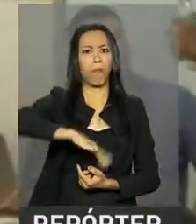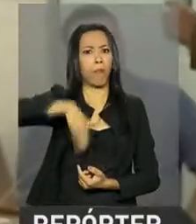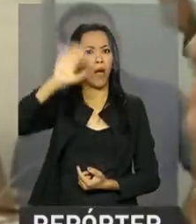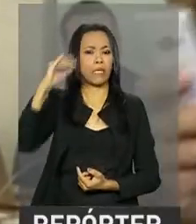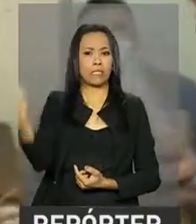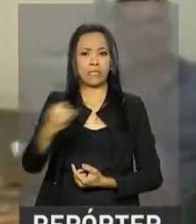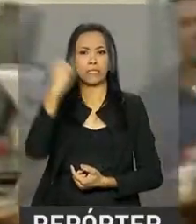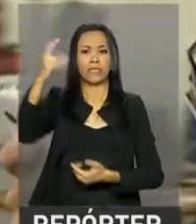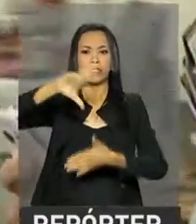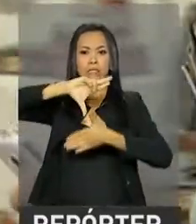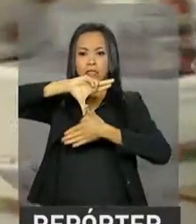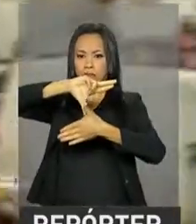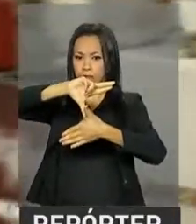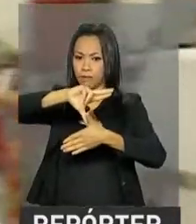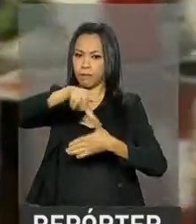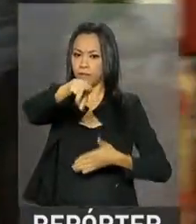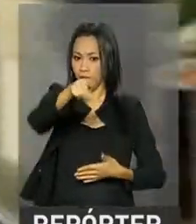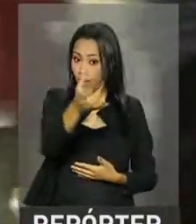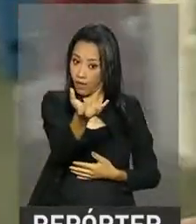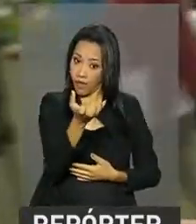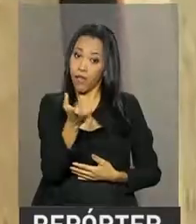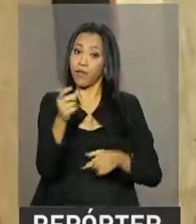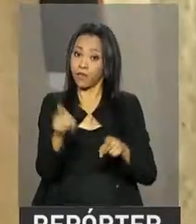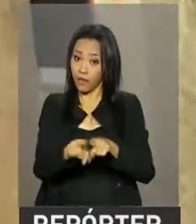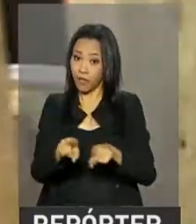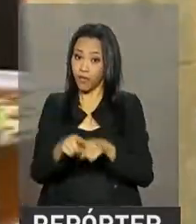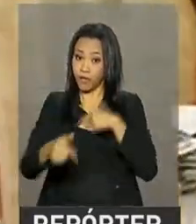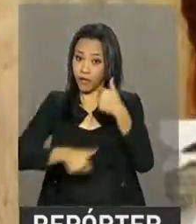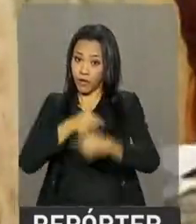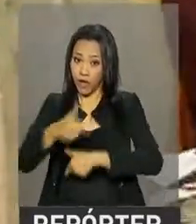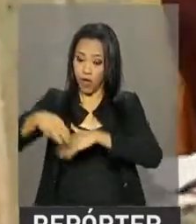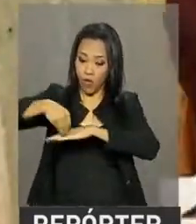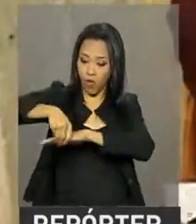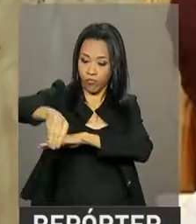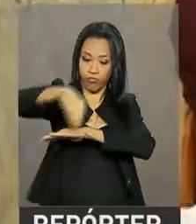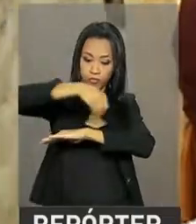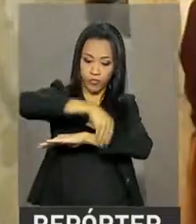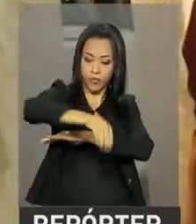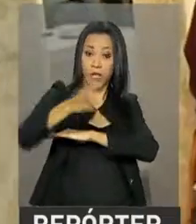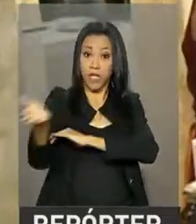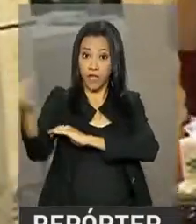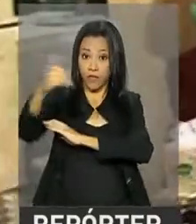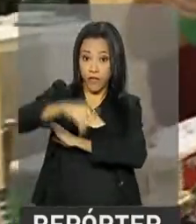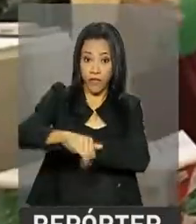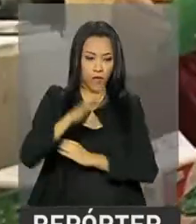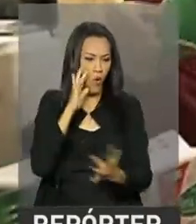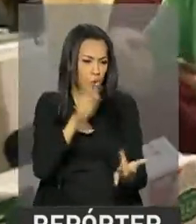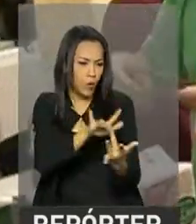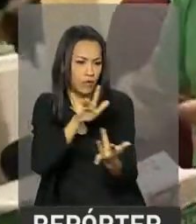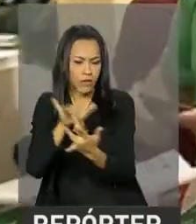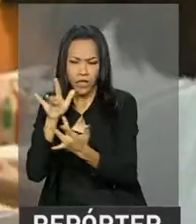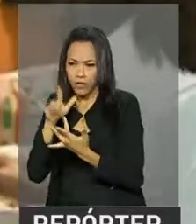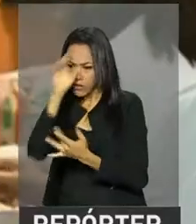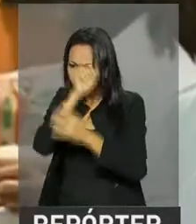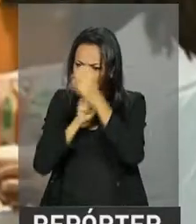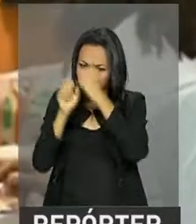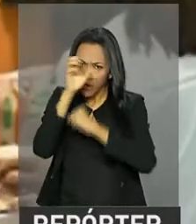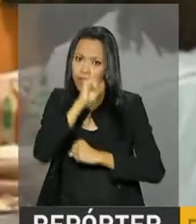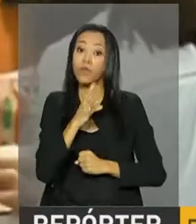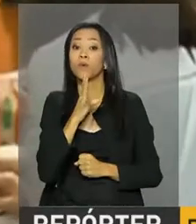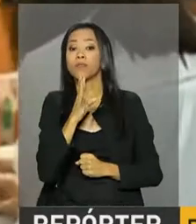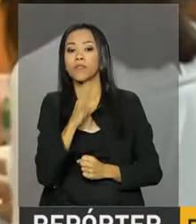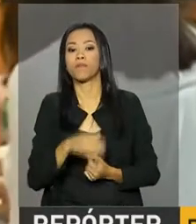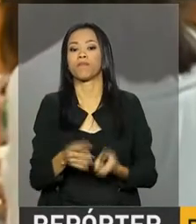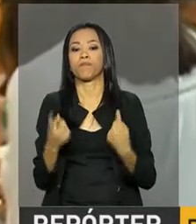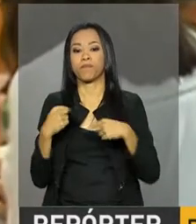Rogério, que planeja se tornar um produtor orgânico de hortaliças, veio à feira para fazer contatos e aprender. Vim conhecer mais